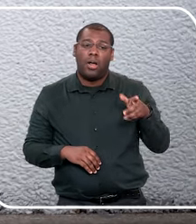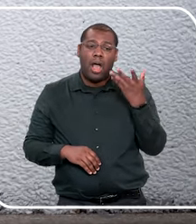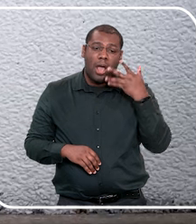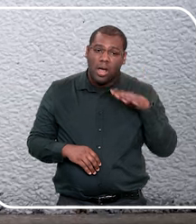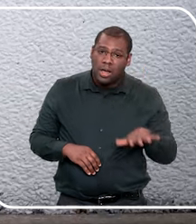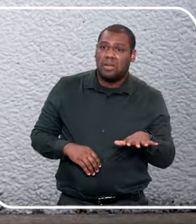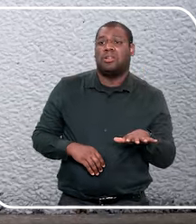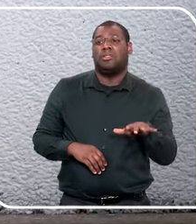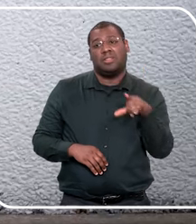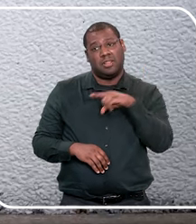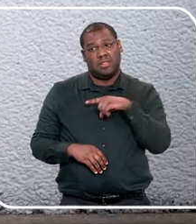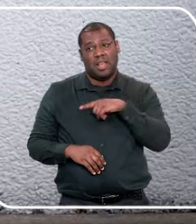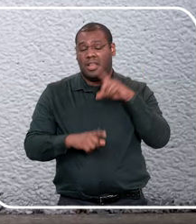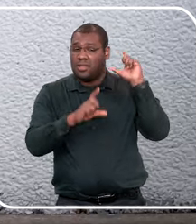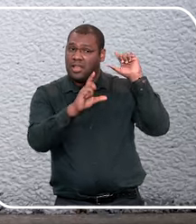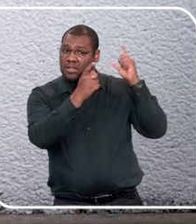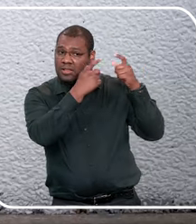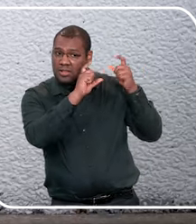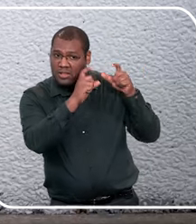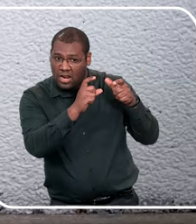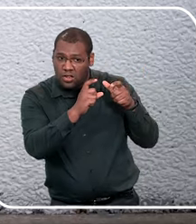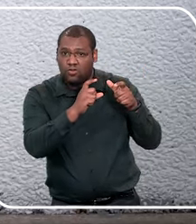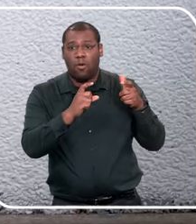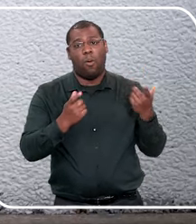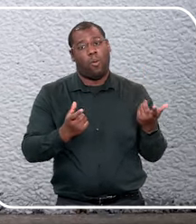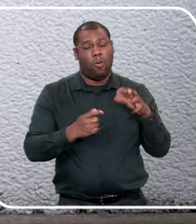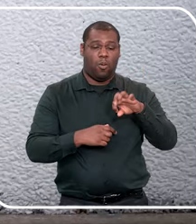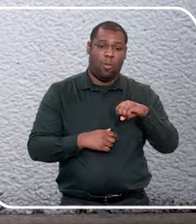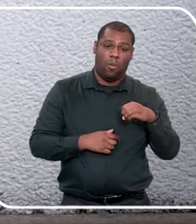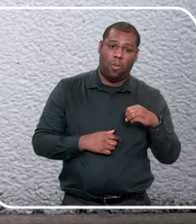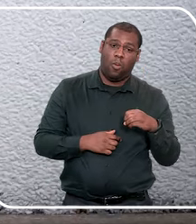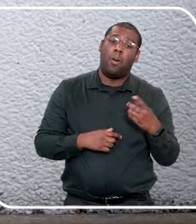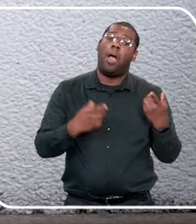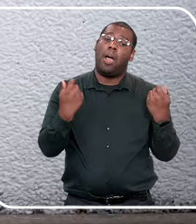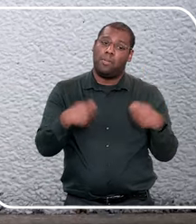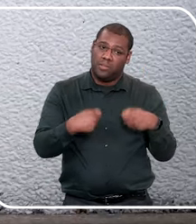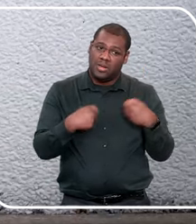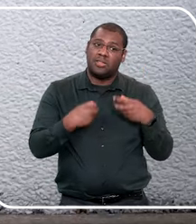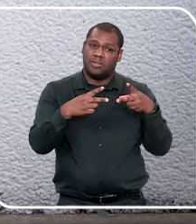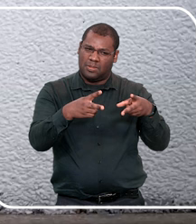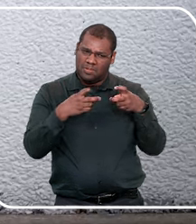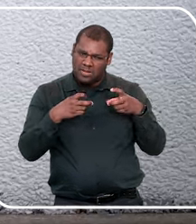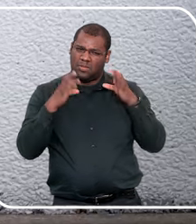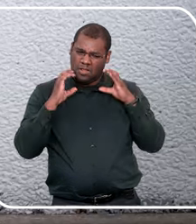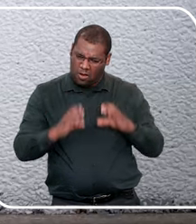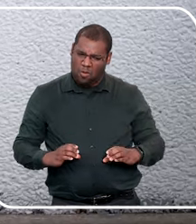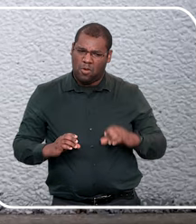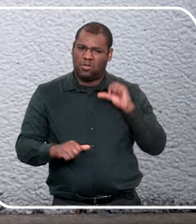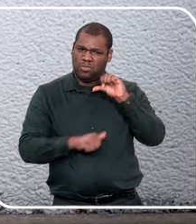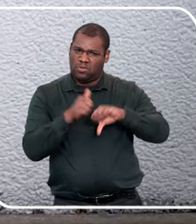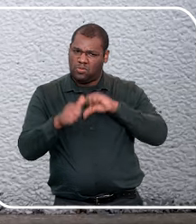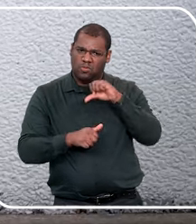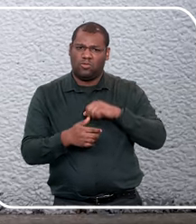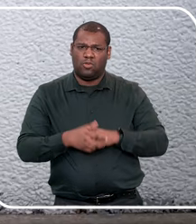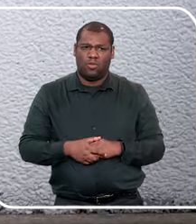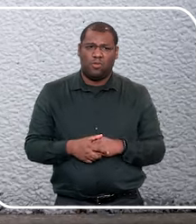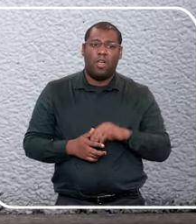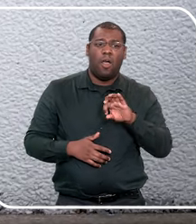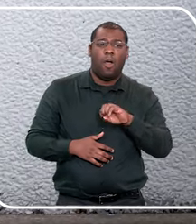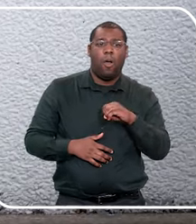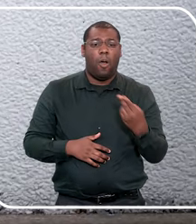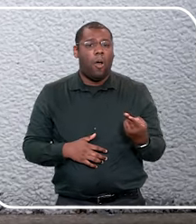tem que olhar com outro olhar, pra que a gente acenda a nossa luz e veja se realmente é um sinal de abuso, mas mudou o